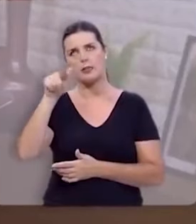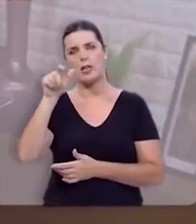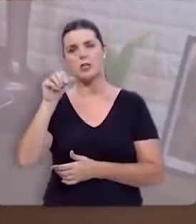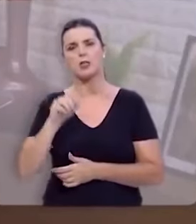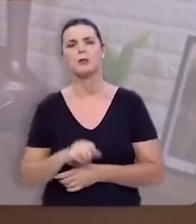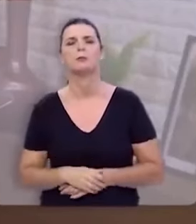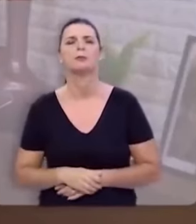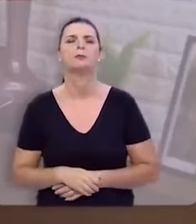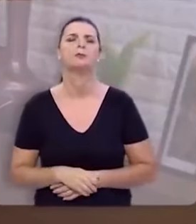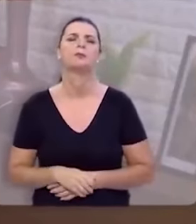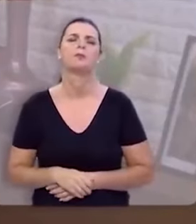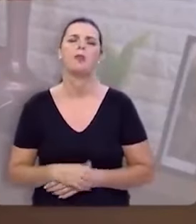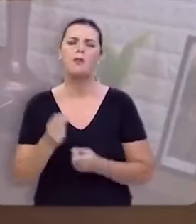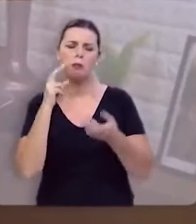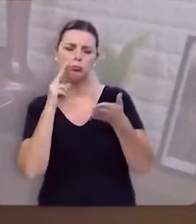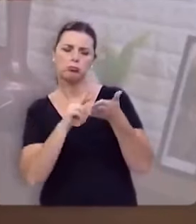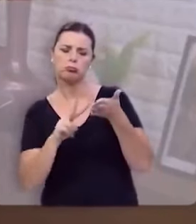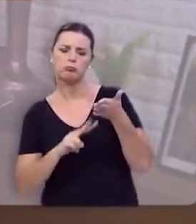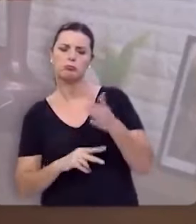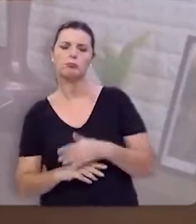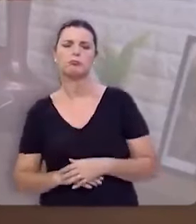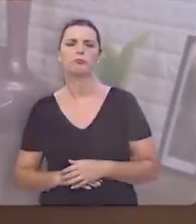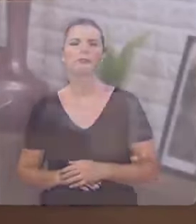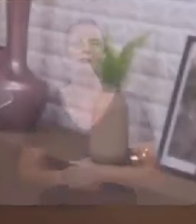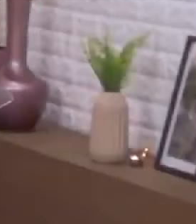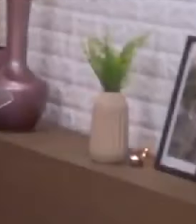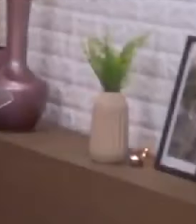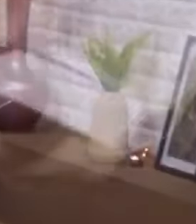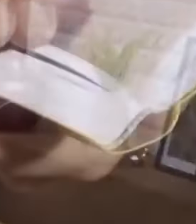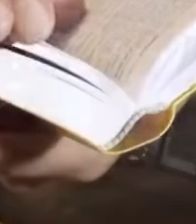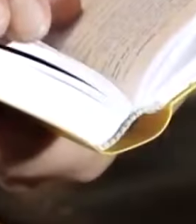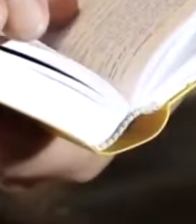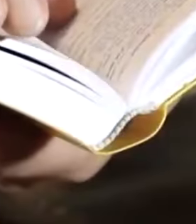vamos ouvir a leitura deste texto